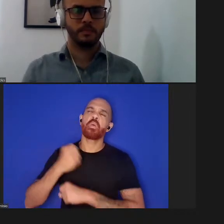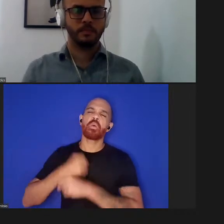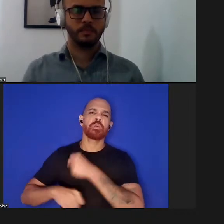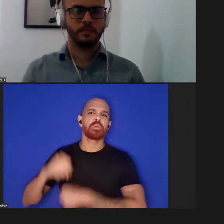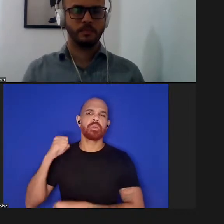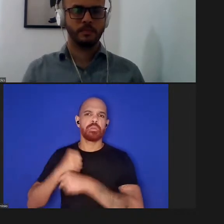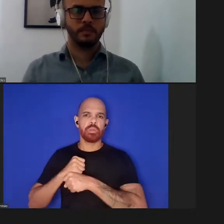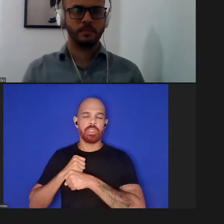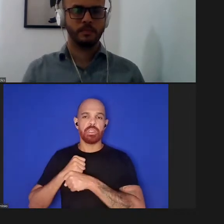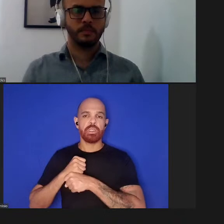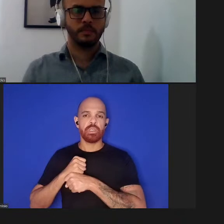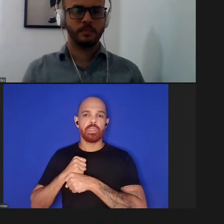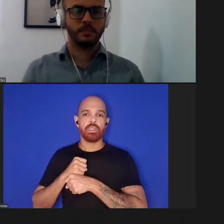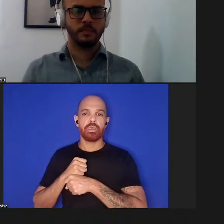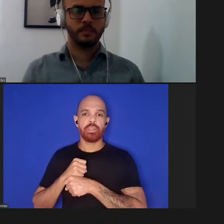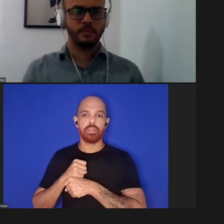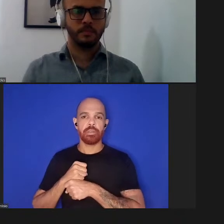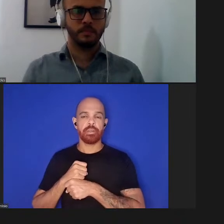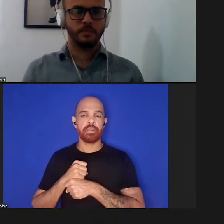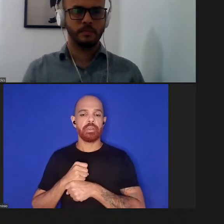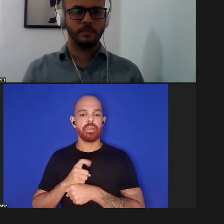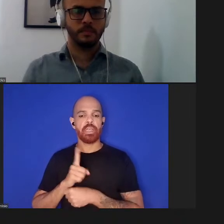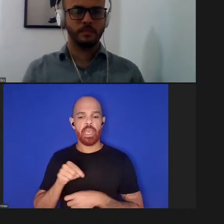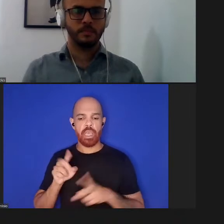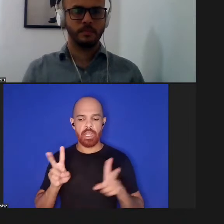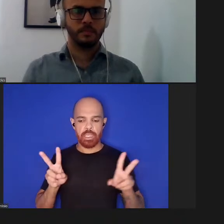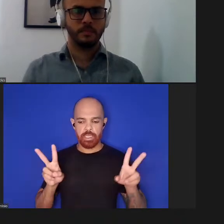e foi a respeito